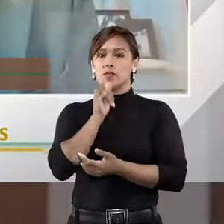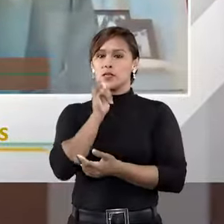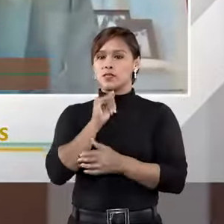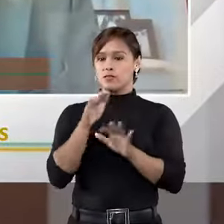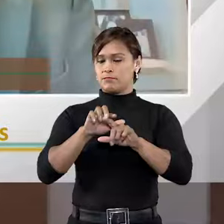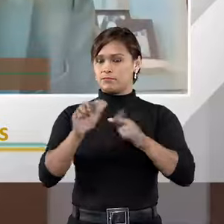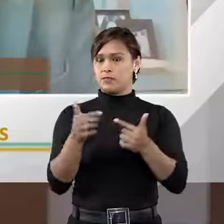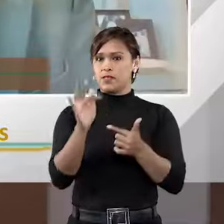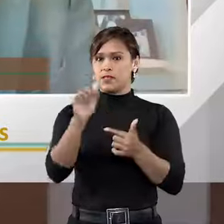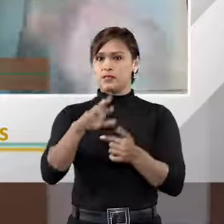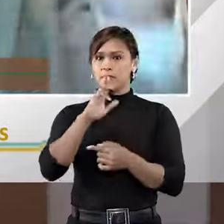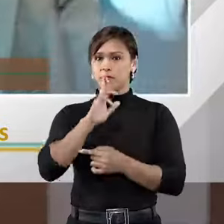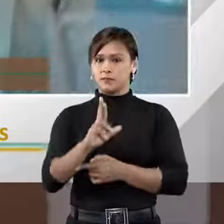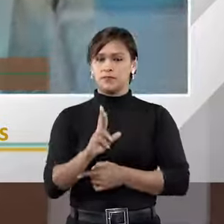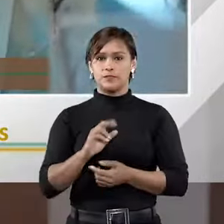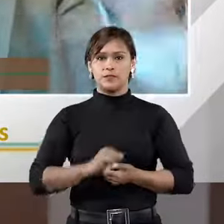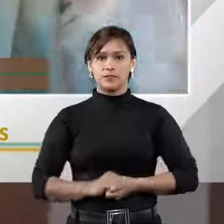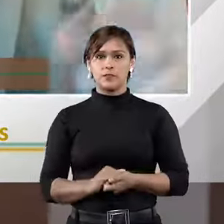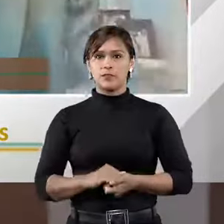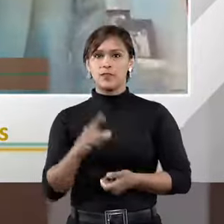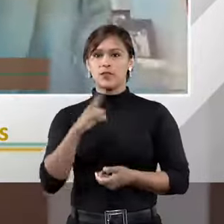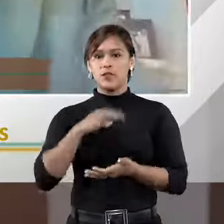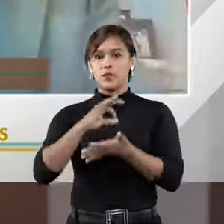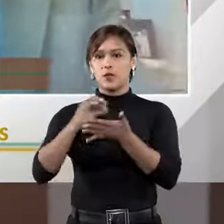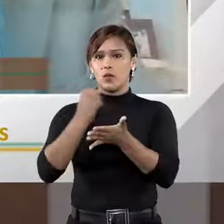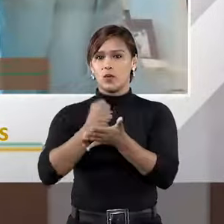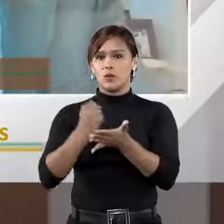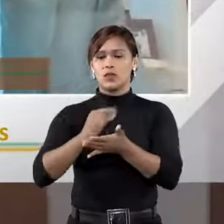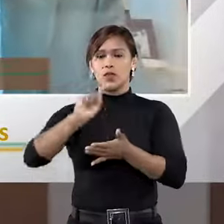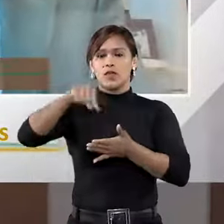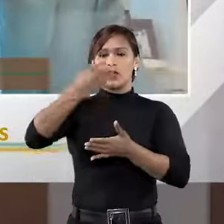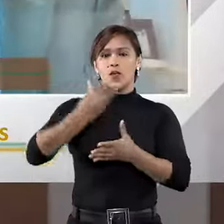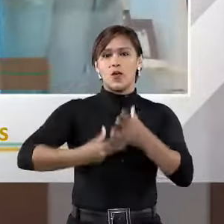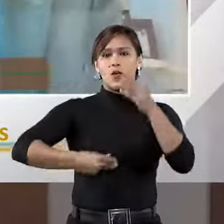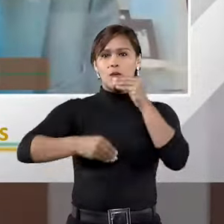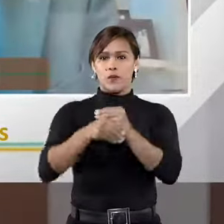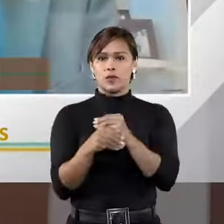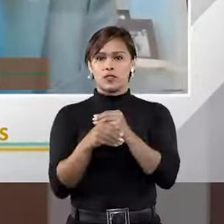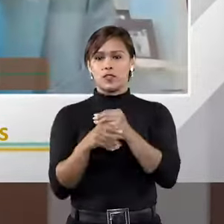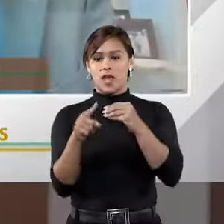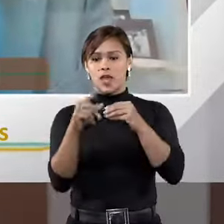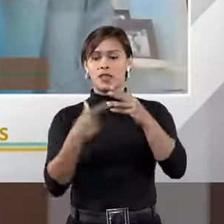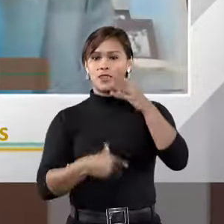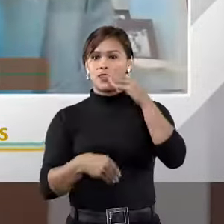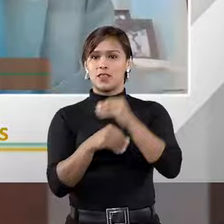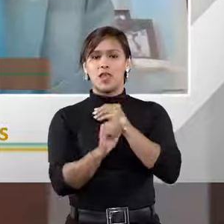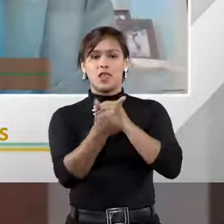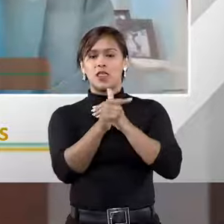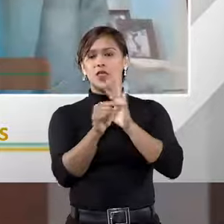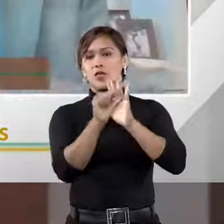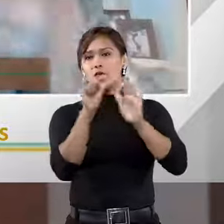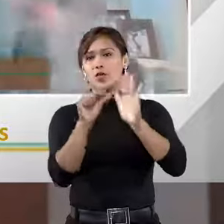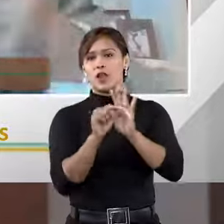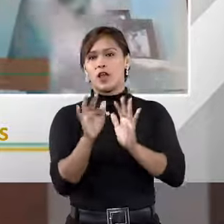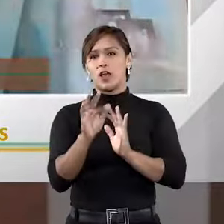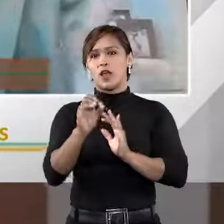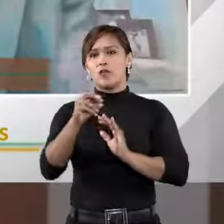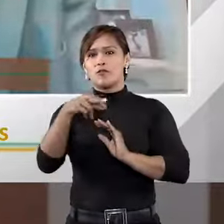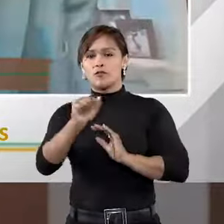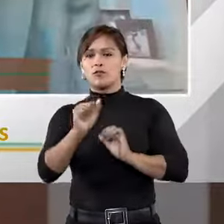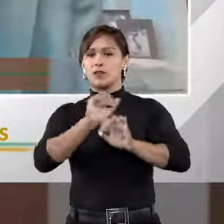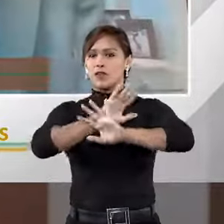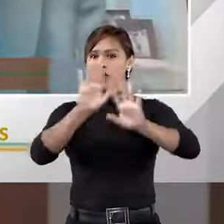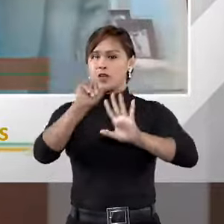mais simples, essa é mais fácil de resolver. Existe o contrato e depois tem um aditivo contratual e no aditivo não existe cláusula de eleição de foro. Aqui é muito